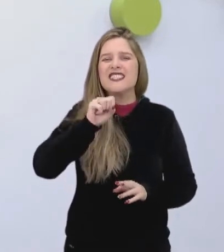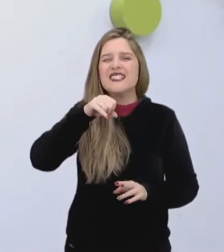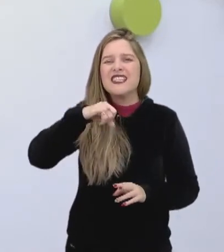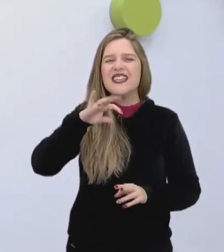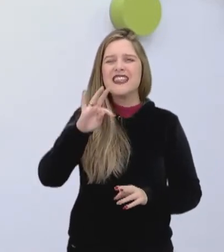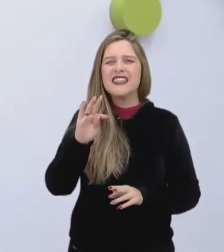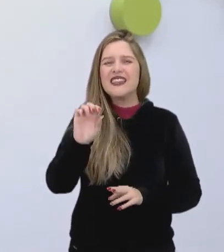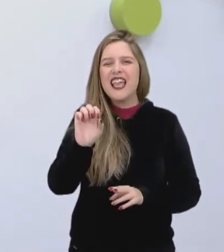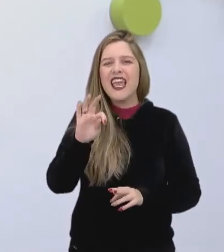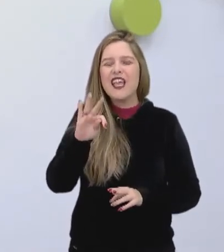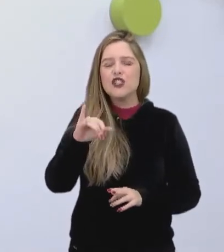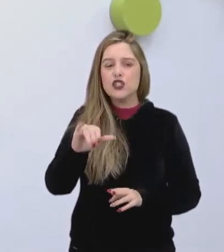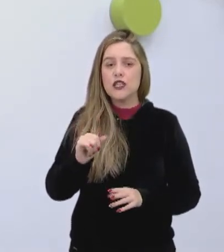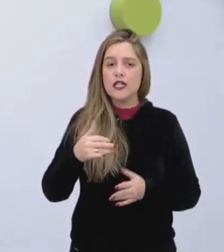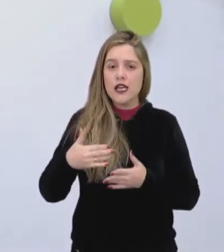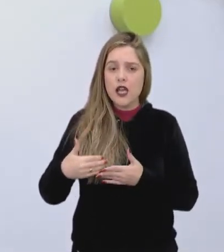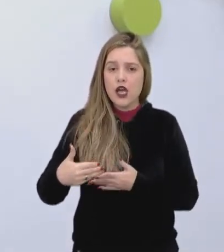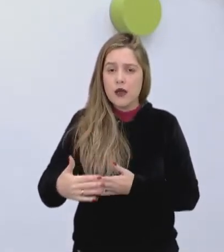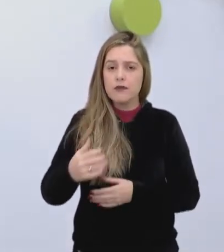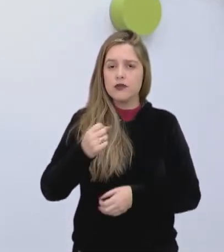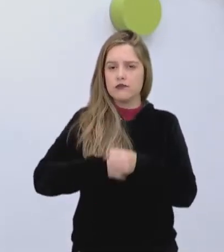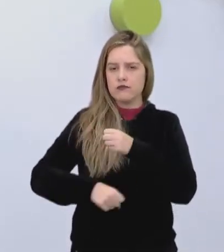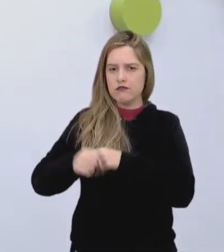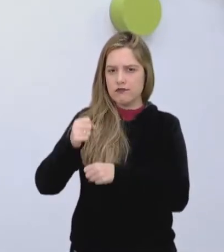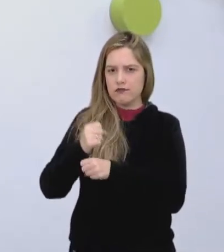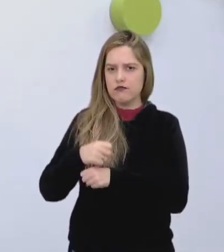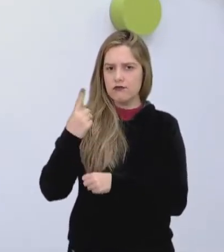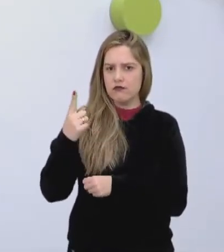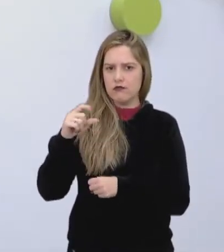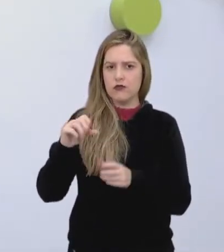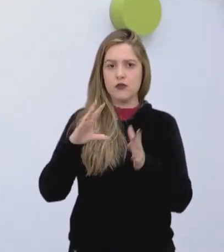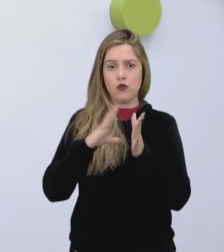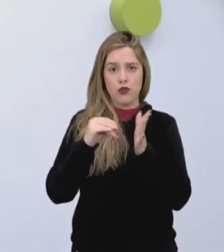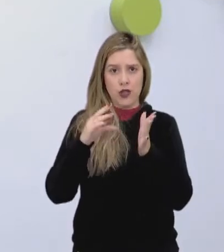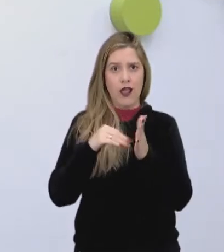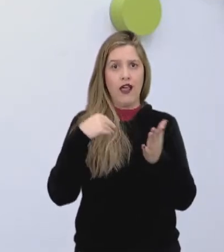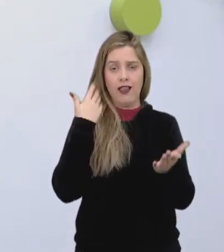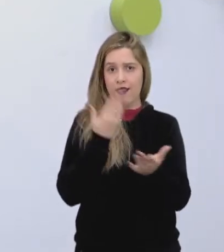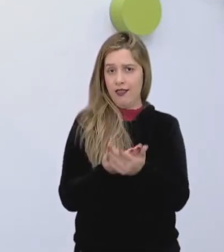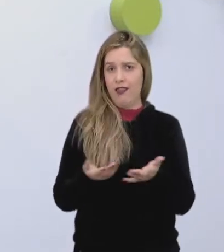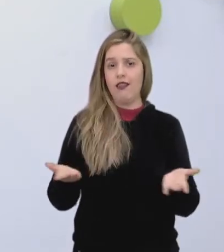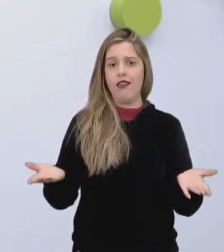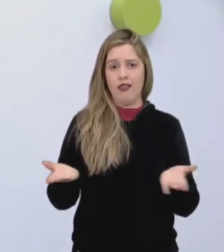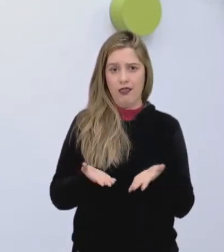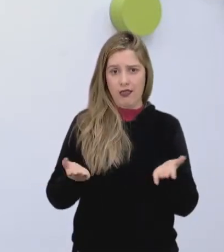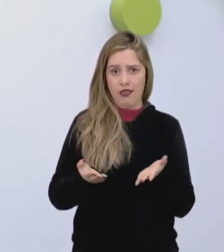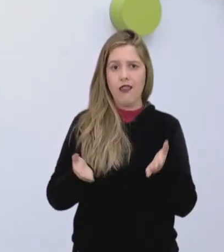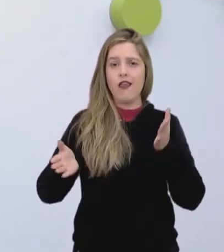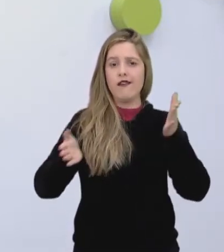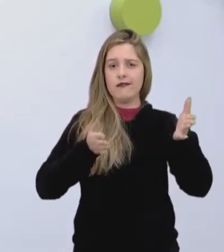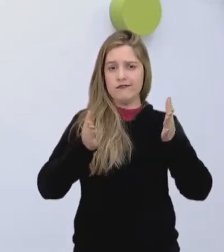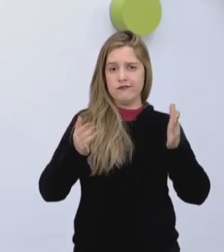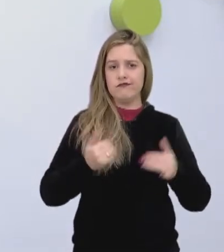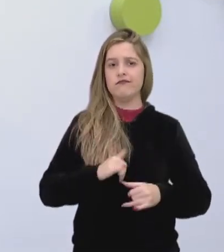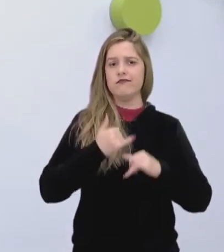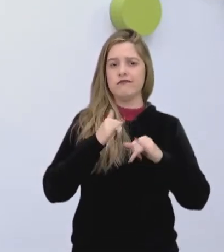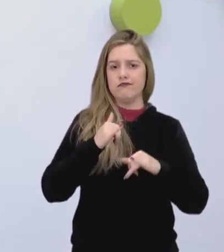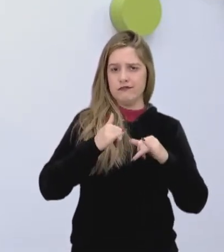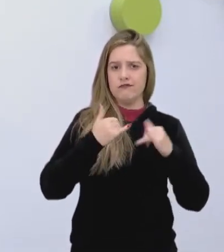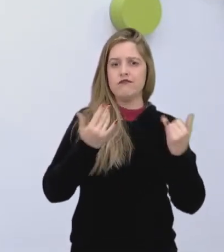E, a partir do século XIX, e esse modelo dura até hoje, a maior parte da energia advém de